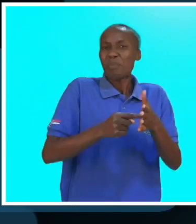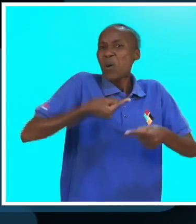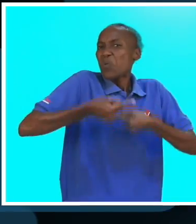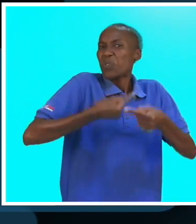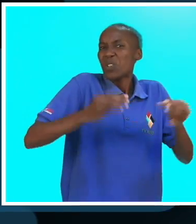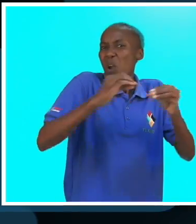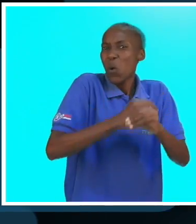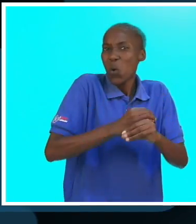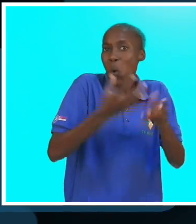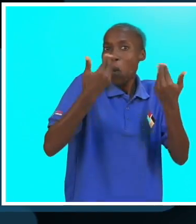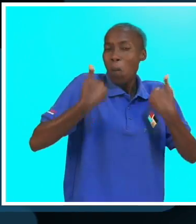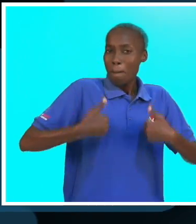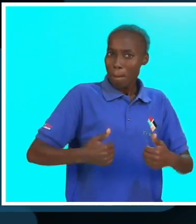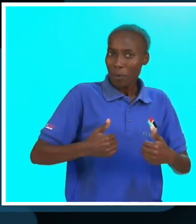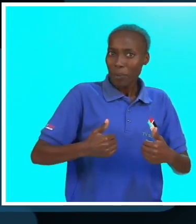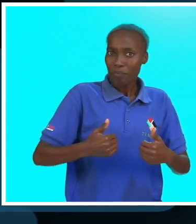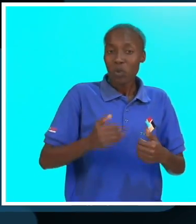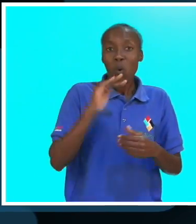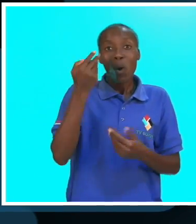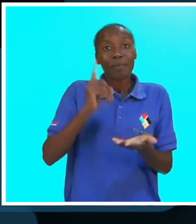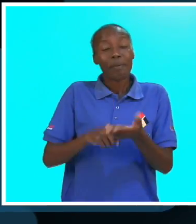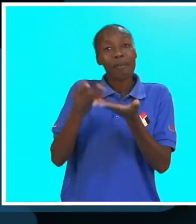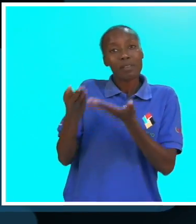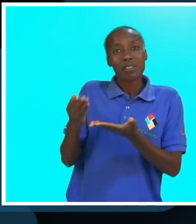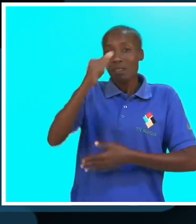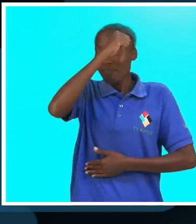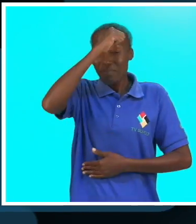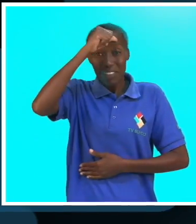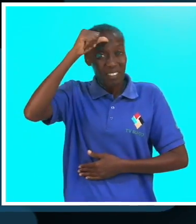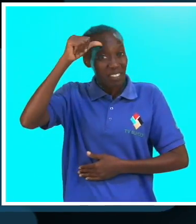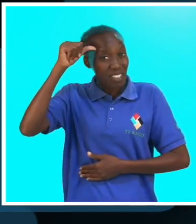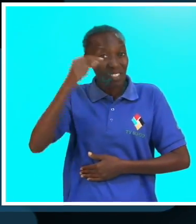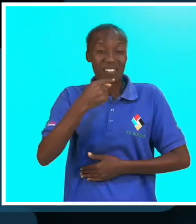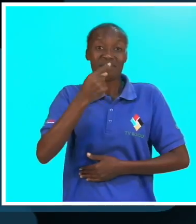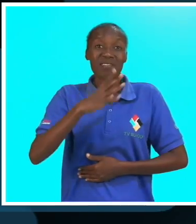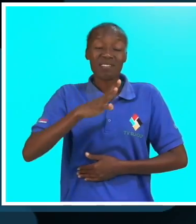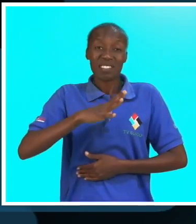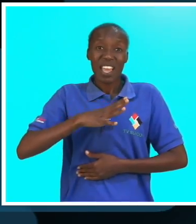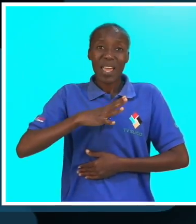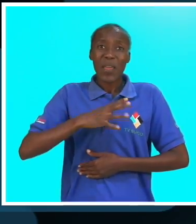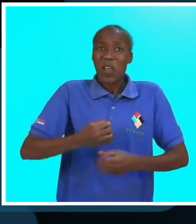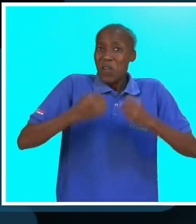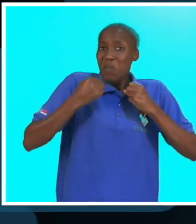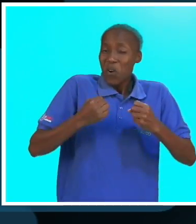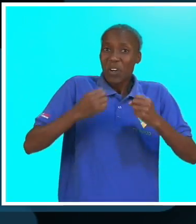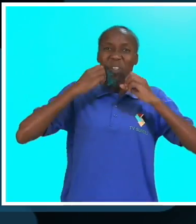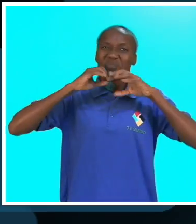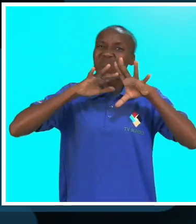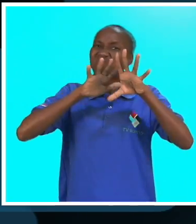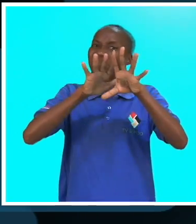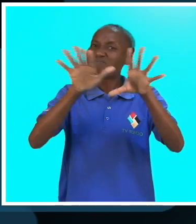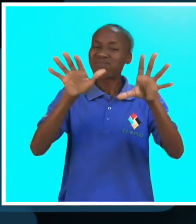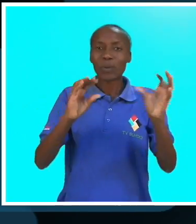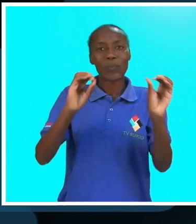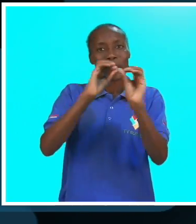que já efetivamente já não têm funcionalidade. Quer dizer, não têm funcionalidade. Quando é assim, é difícil a gente dizer que